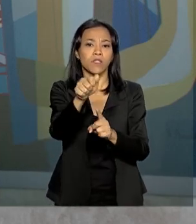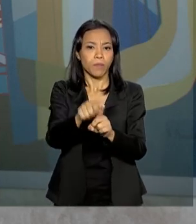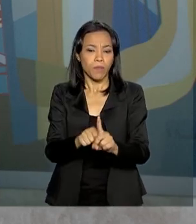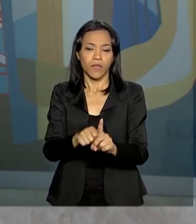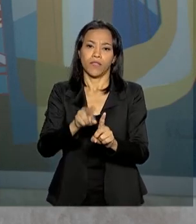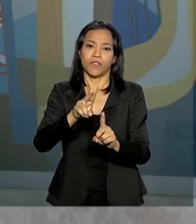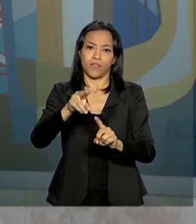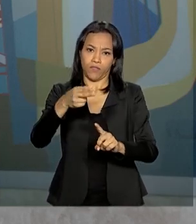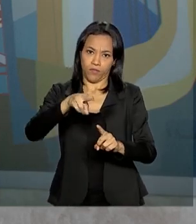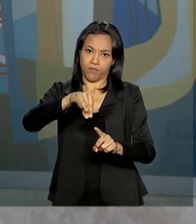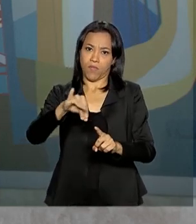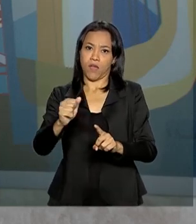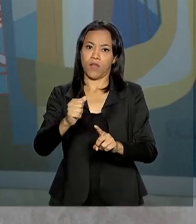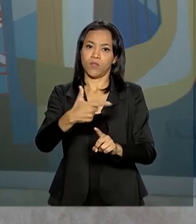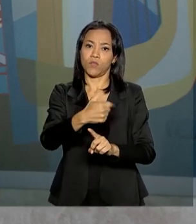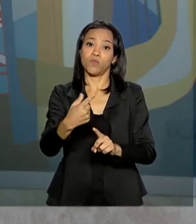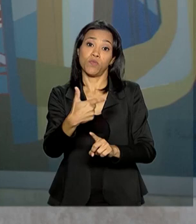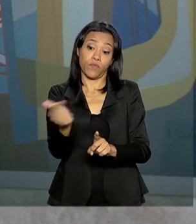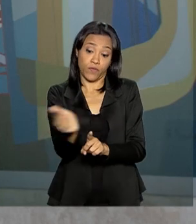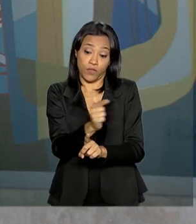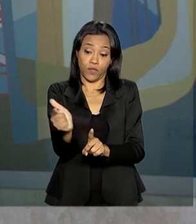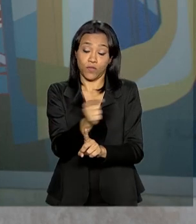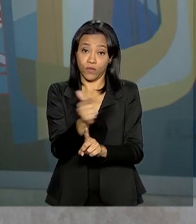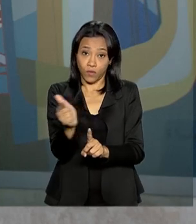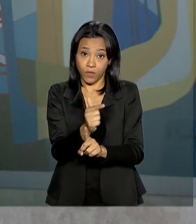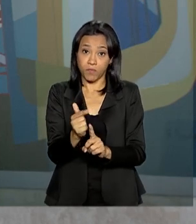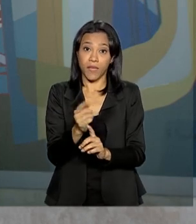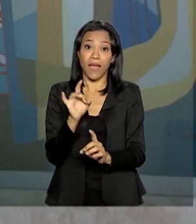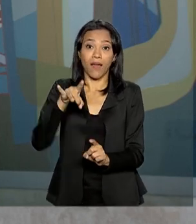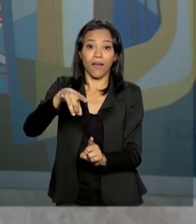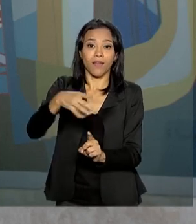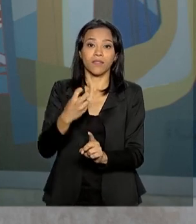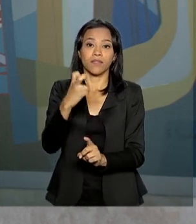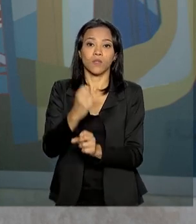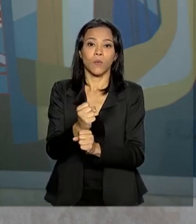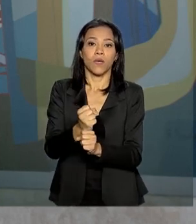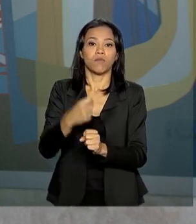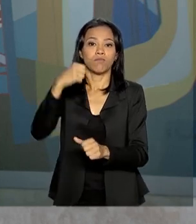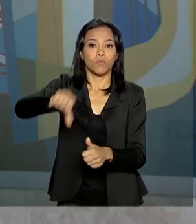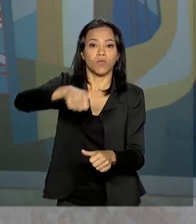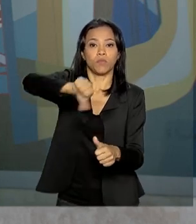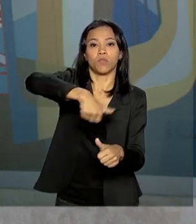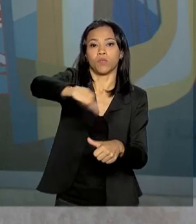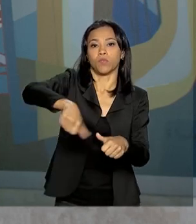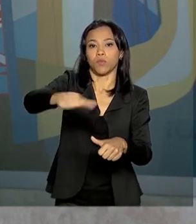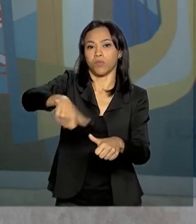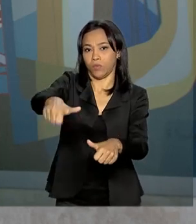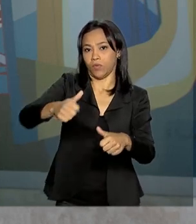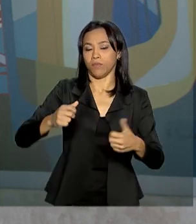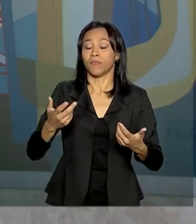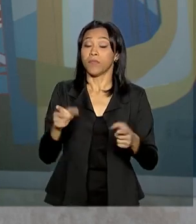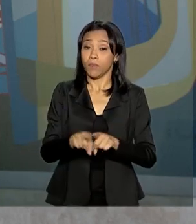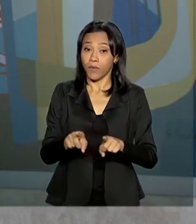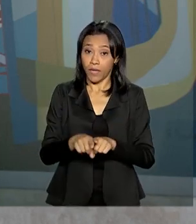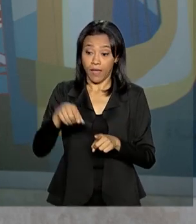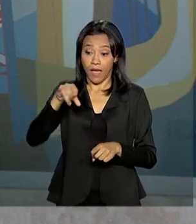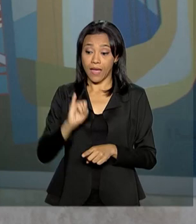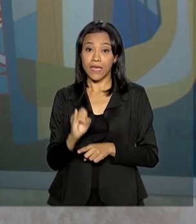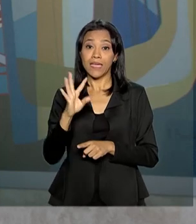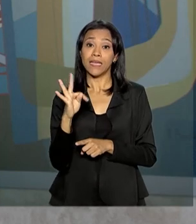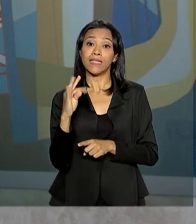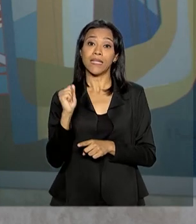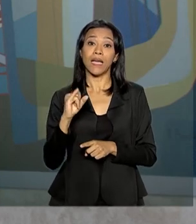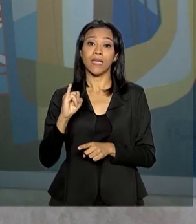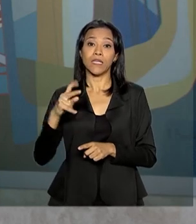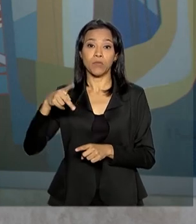Os cargos da diretoria são renovados a cada cinco anos. A Itaipu detém o recorde mundial de geração